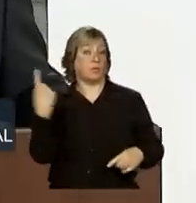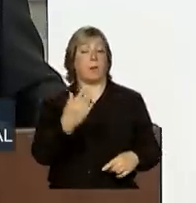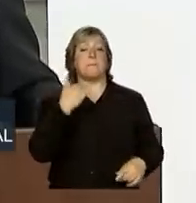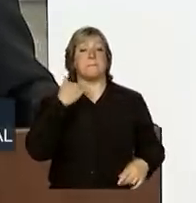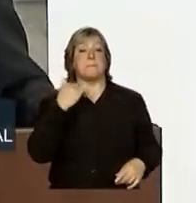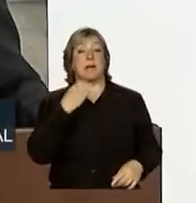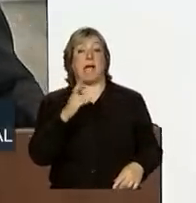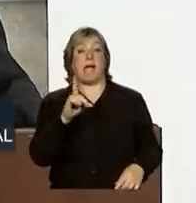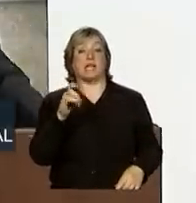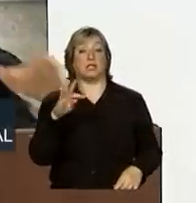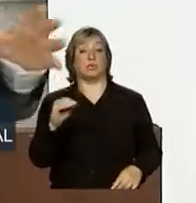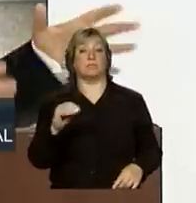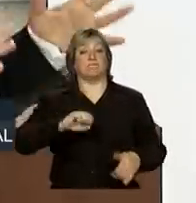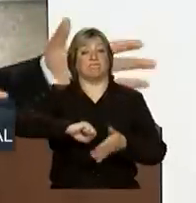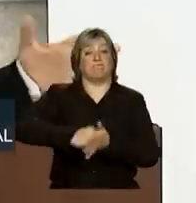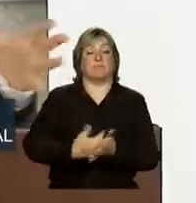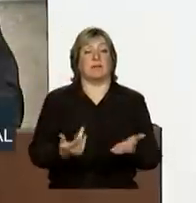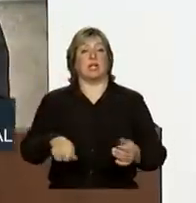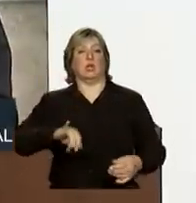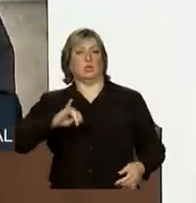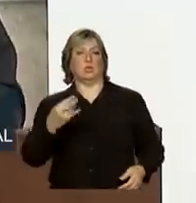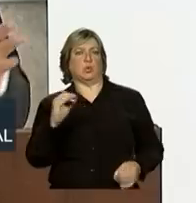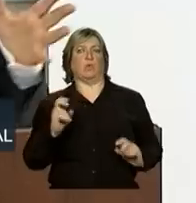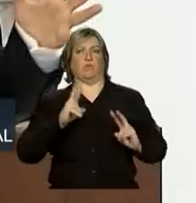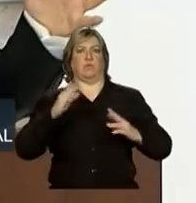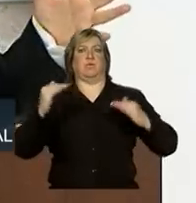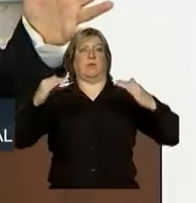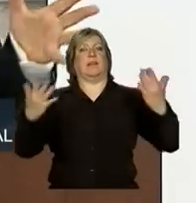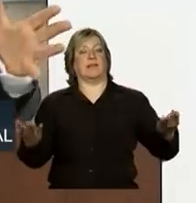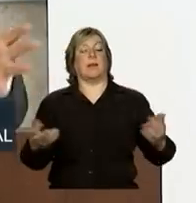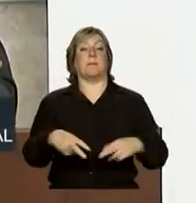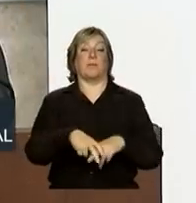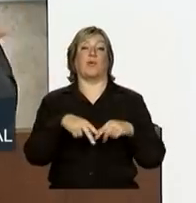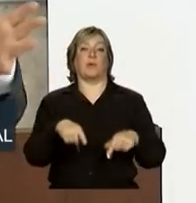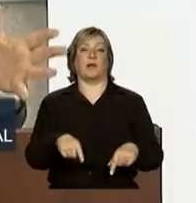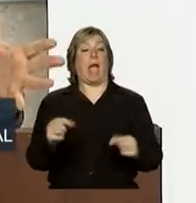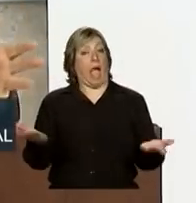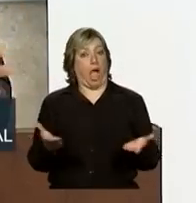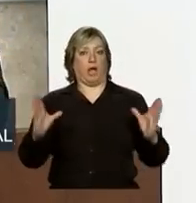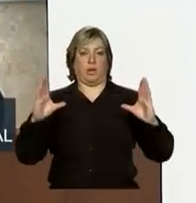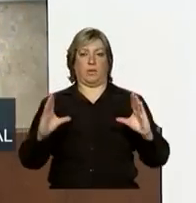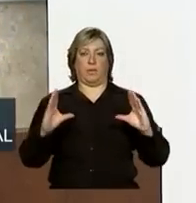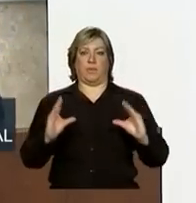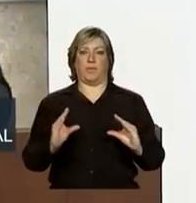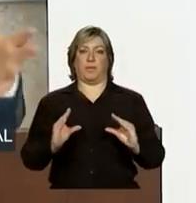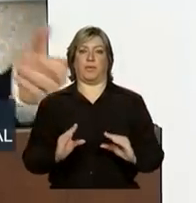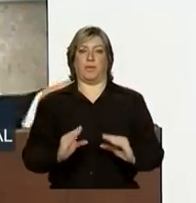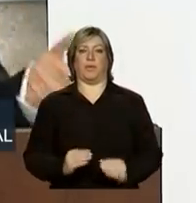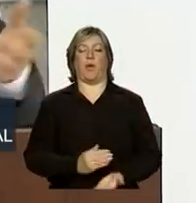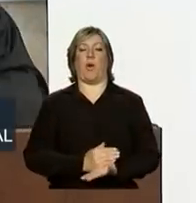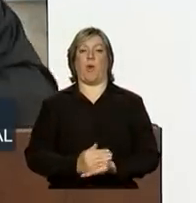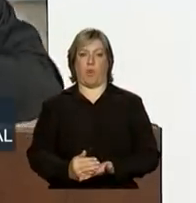juros elevados que eles vinham praticando. Ela está caindo, começa a cair, em parte porque